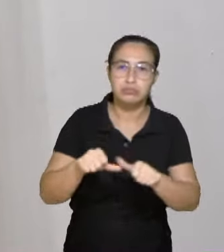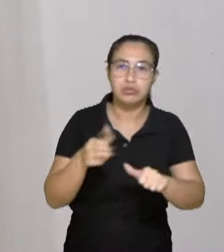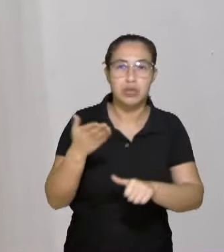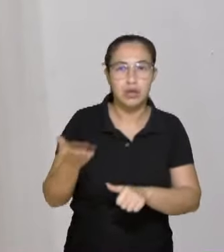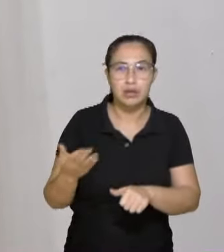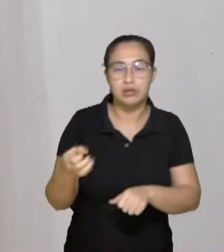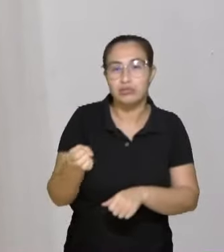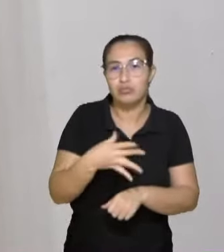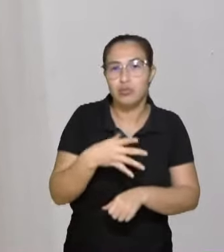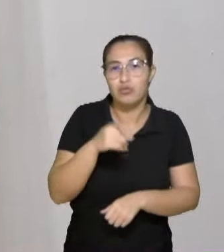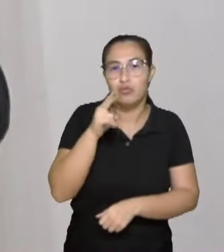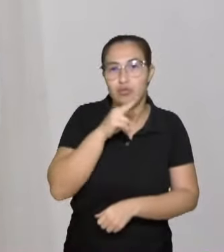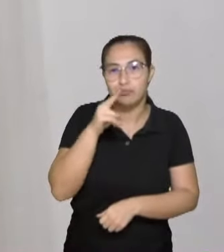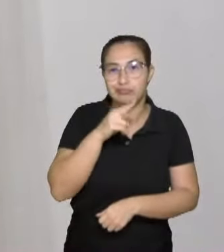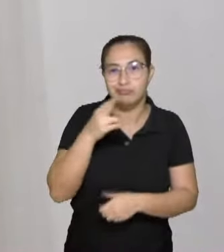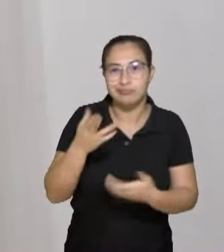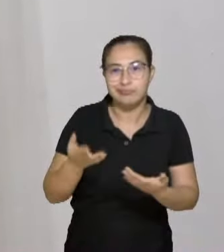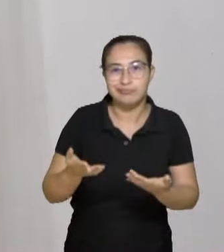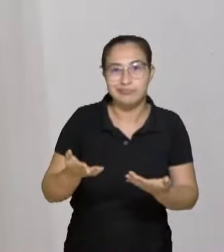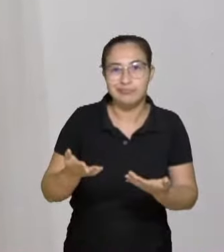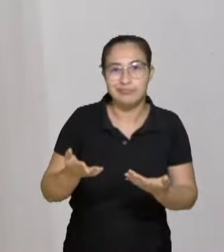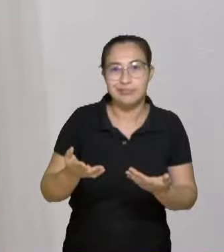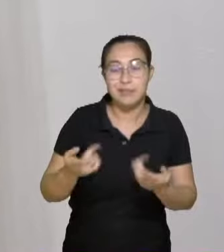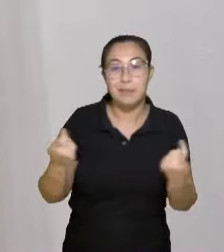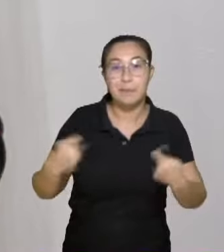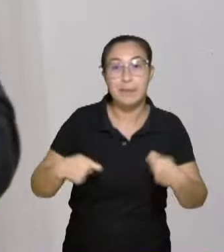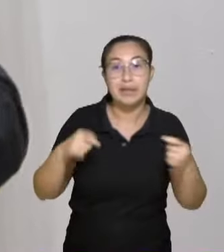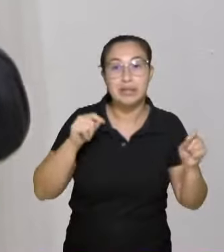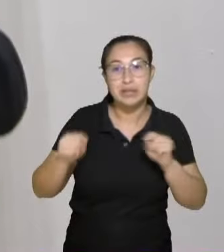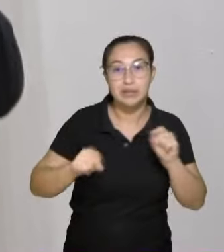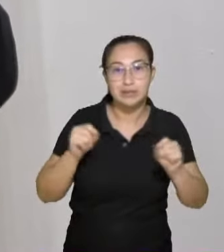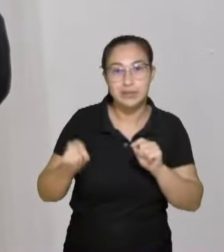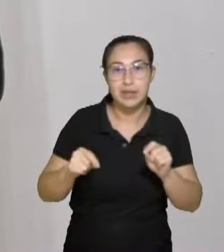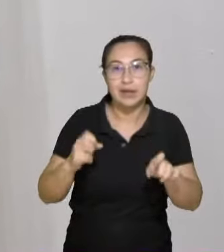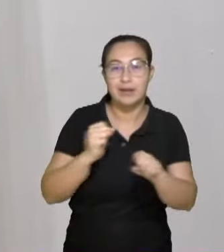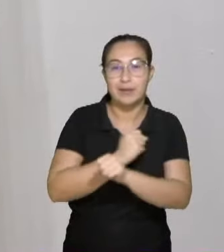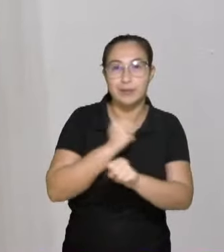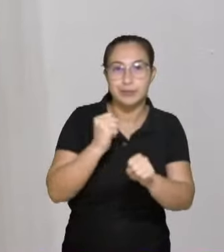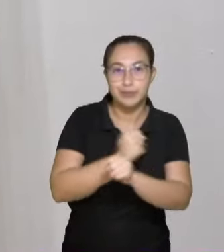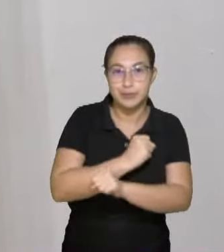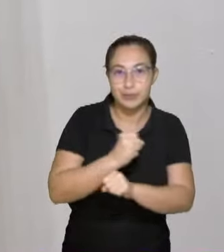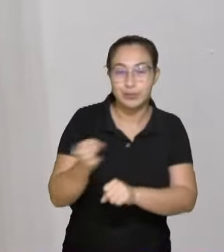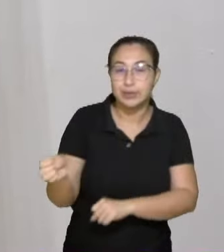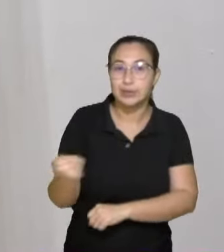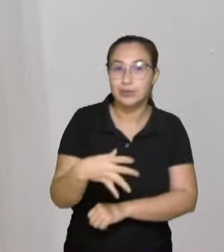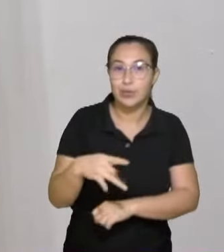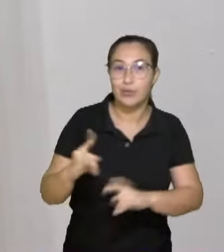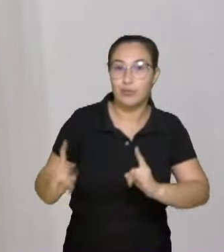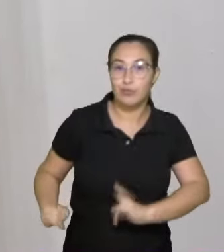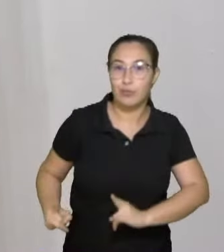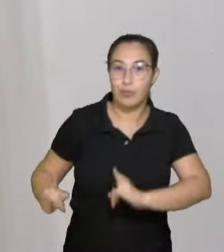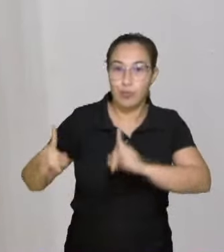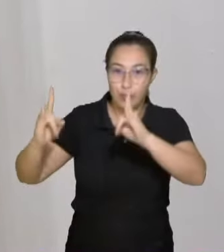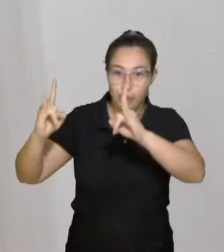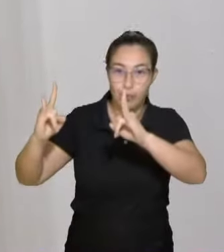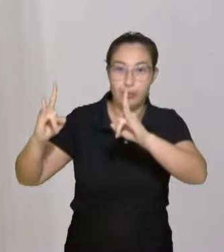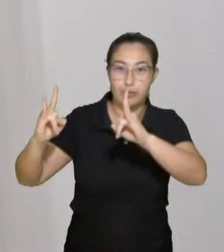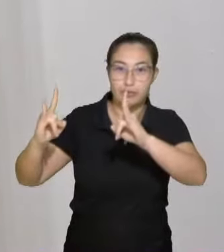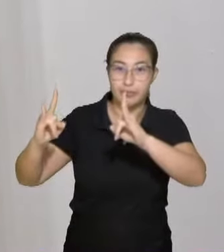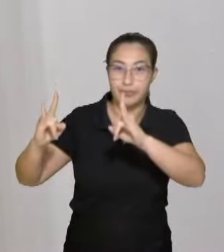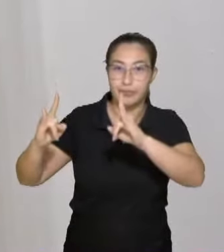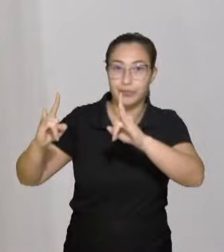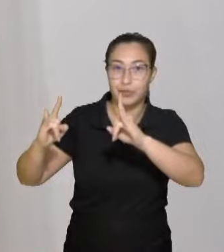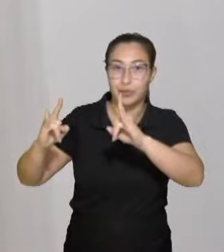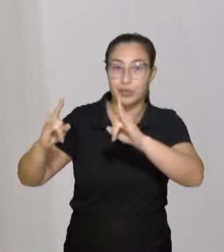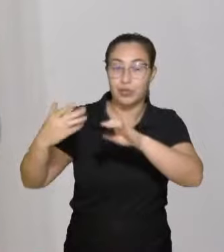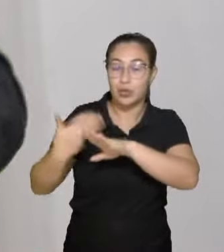emergência do hospital nosso senhor da Conceição, faz-se necessário a construção de um novo prédio nos fundos do atual